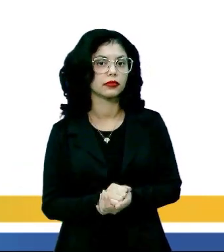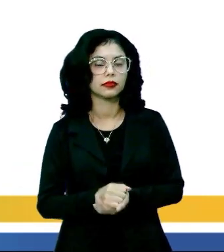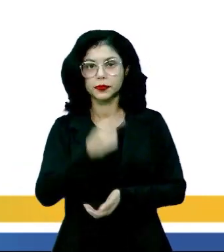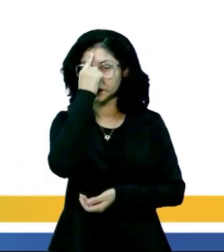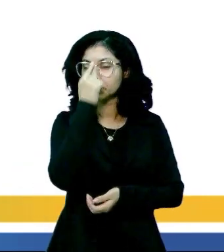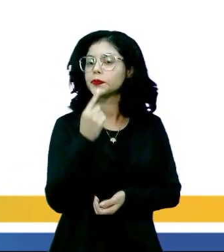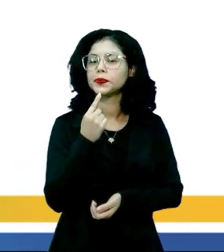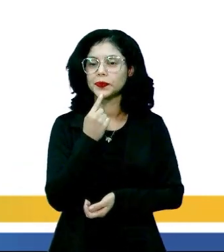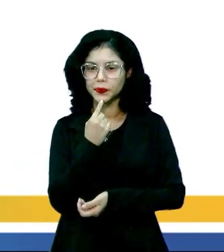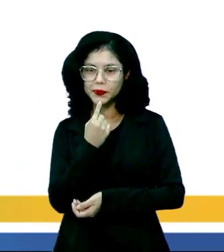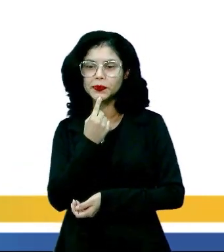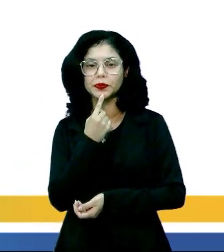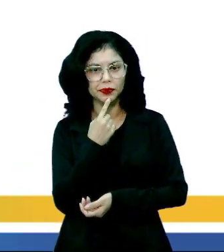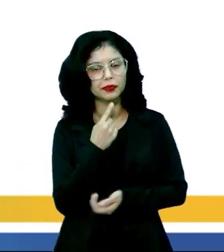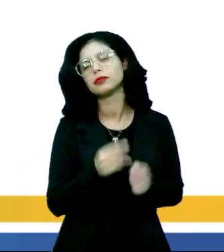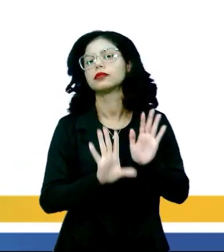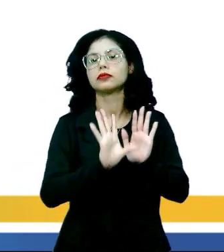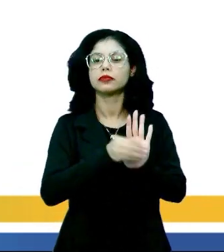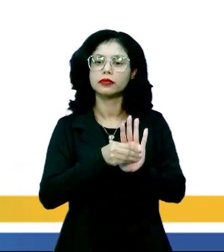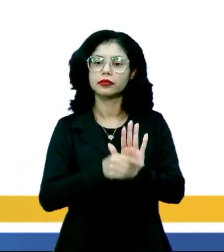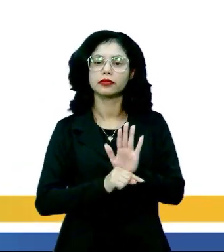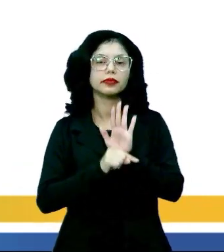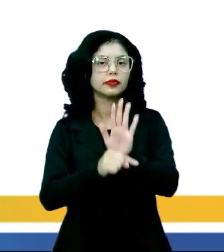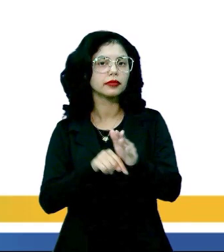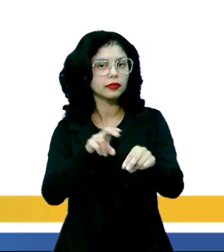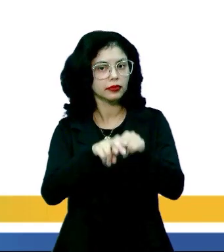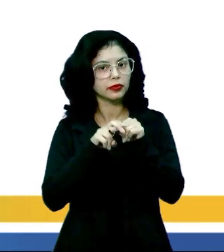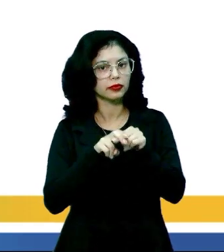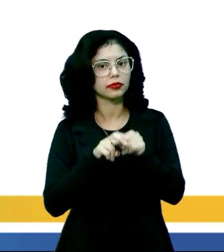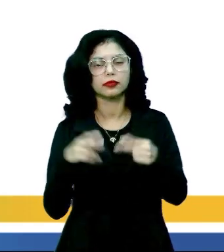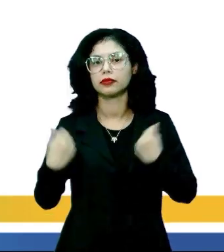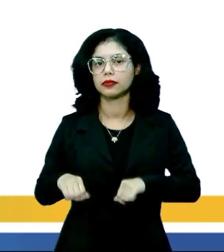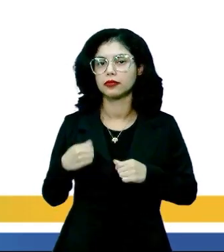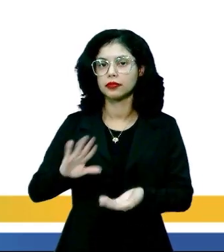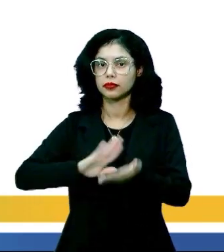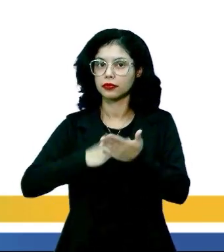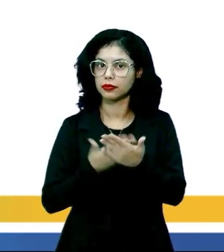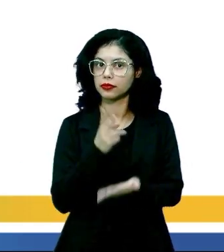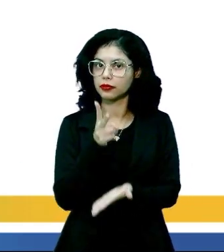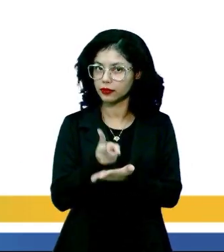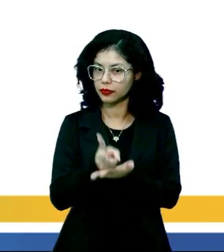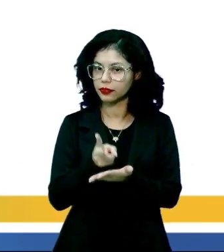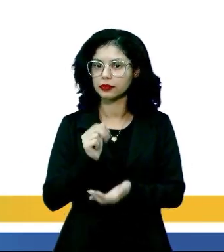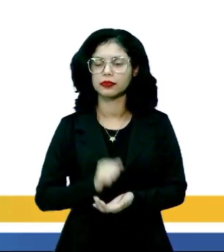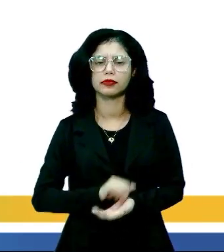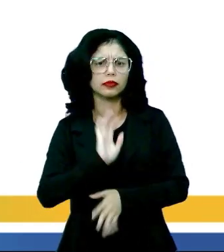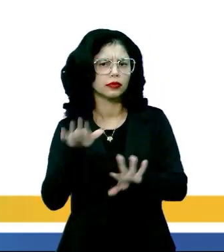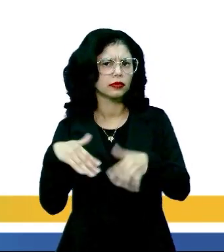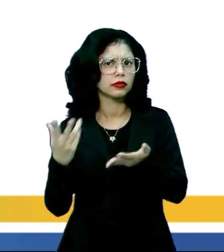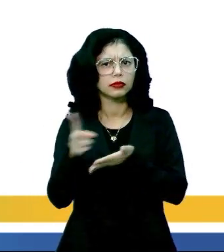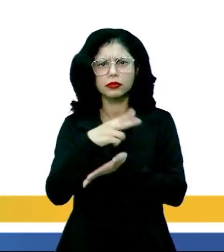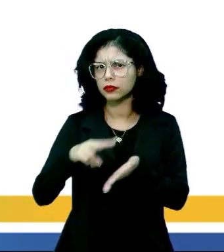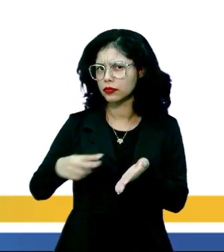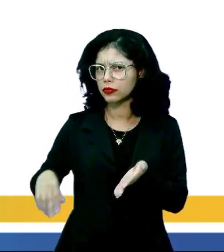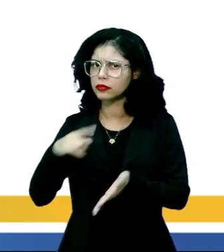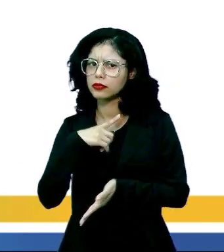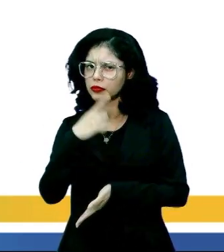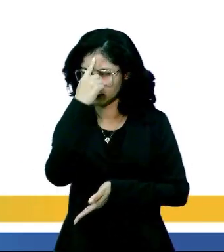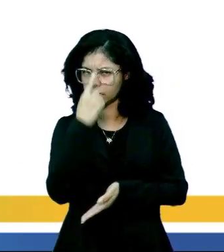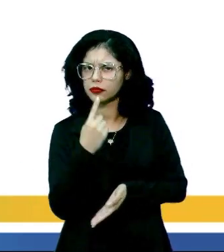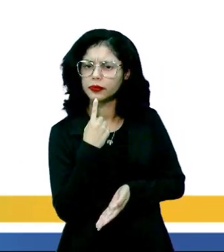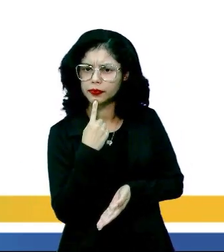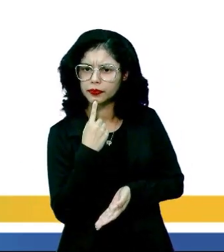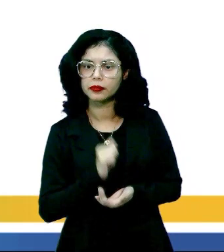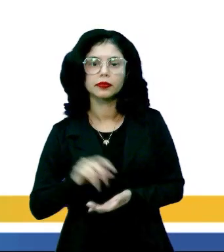imagens elas são colocadas. Então, por isso, precisamos interpretar as mesmas. Qual é a leitura que nós temos dessa